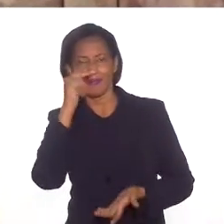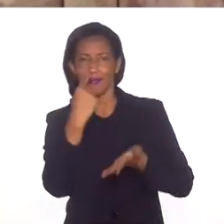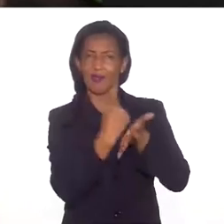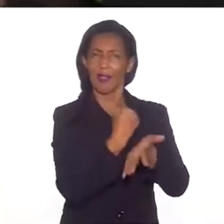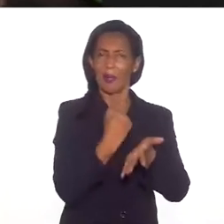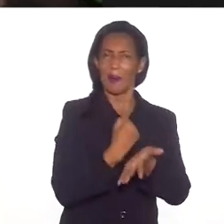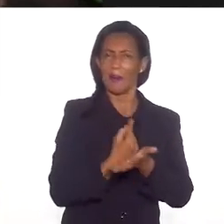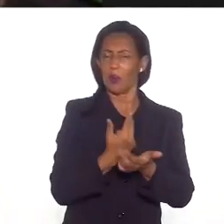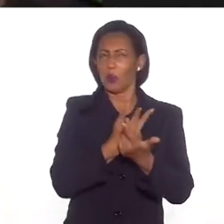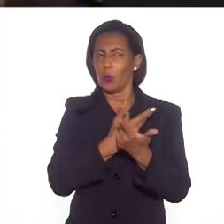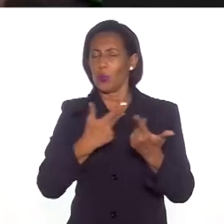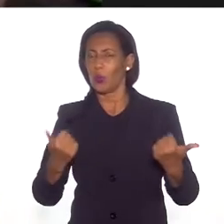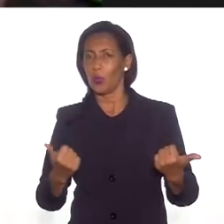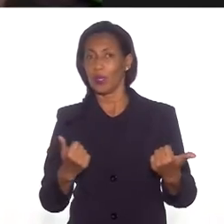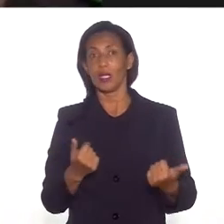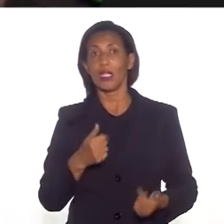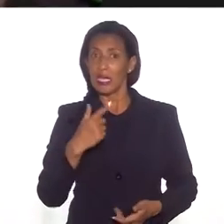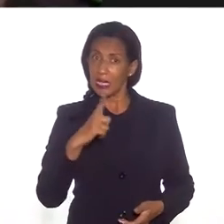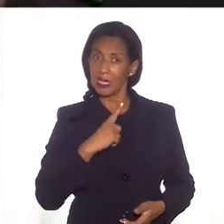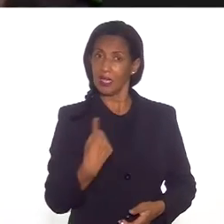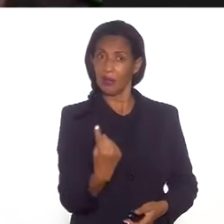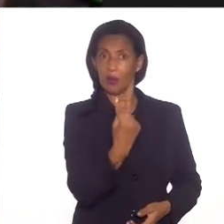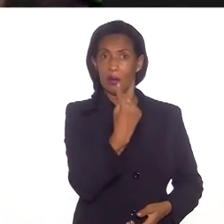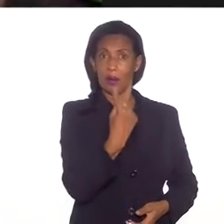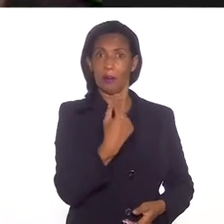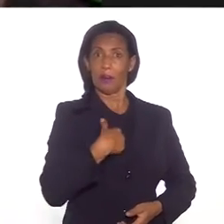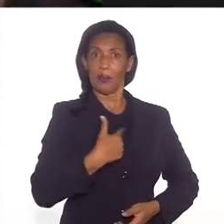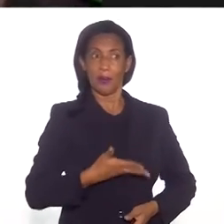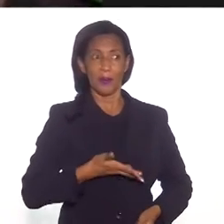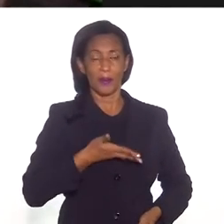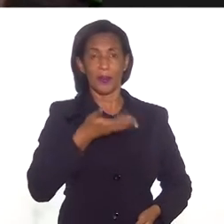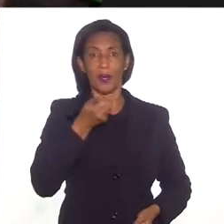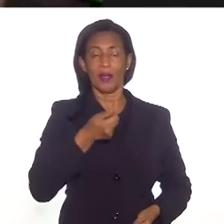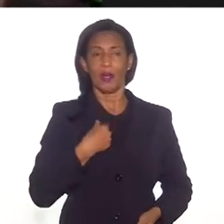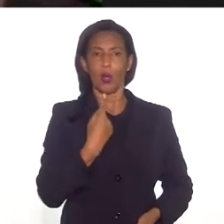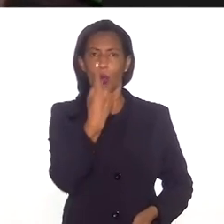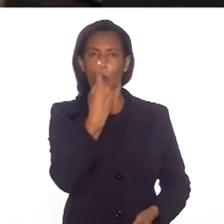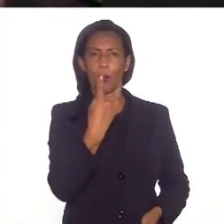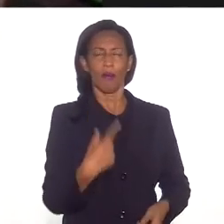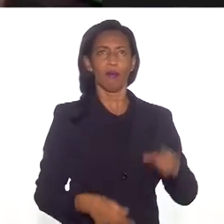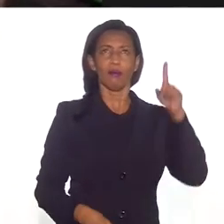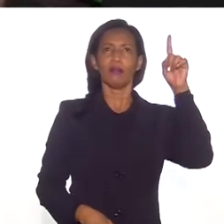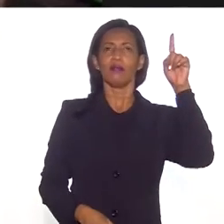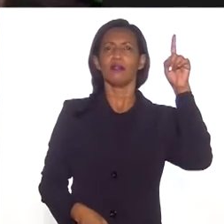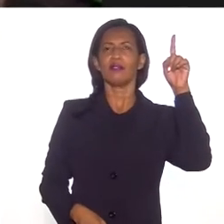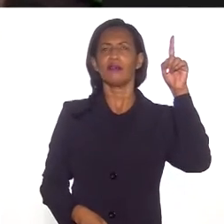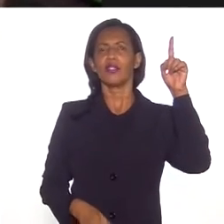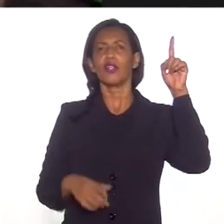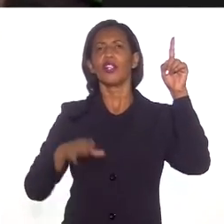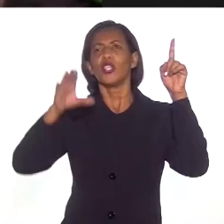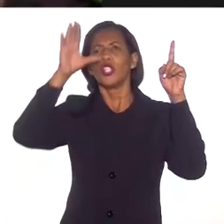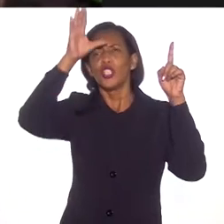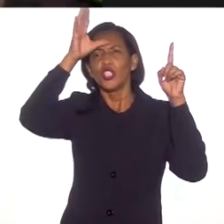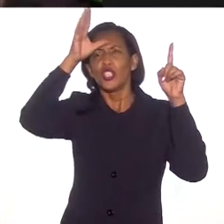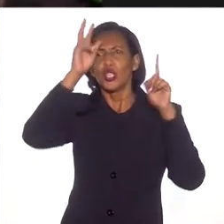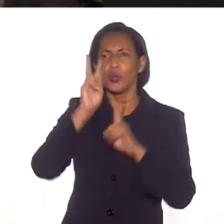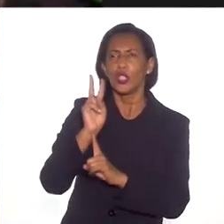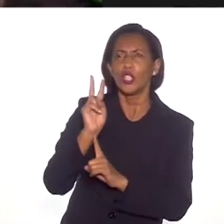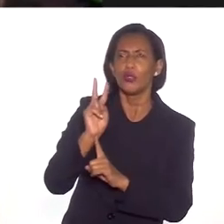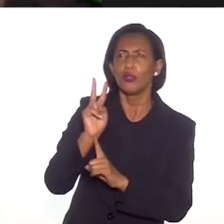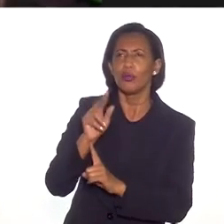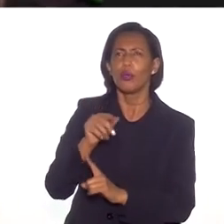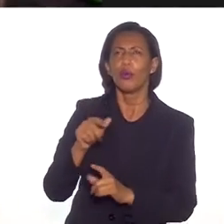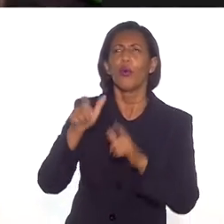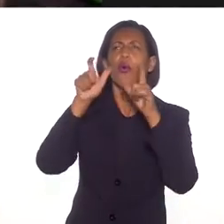e perguntavam muitas coisas. E, uma vez, para minha surpresa, uma criança levantou o dedo e perguntou, o tio índio,